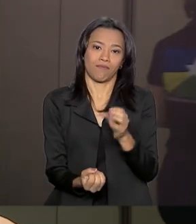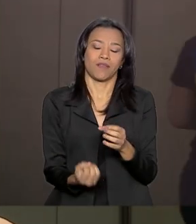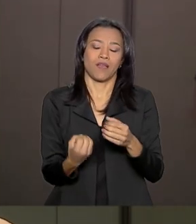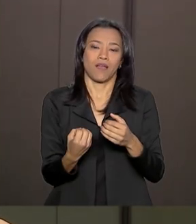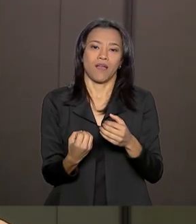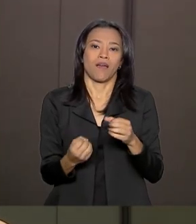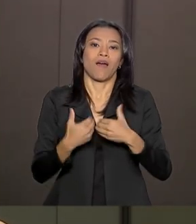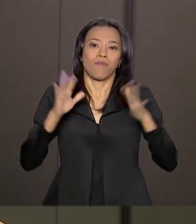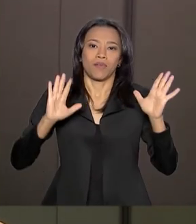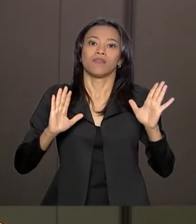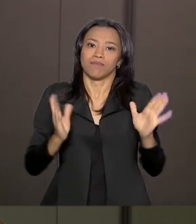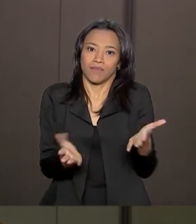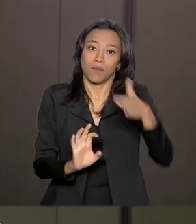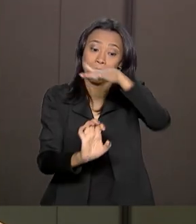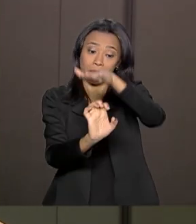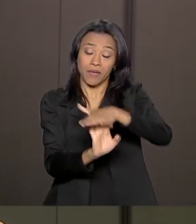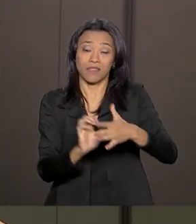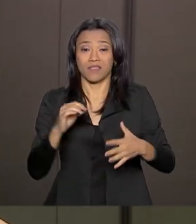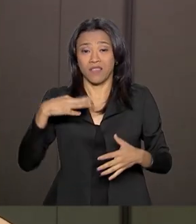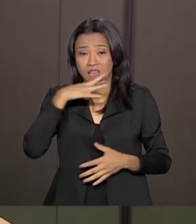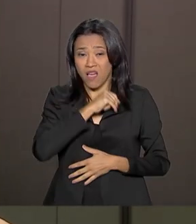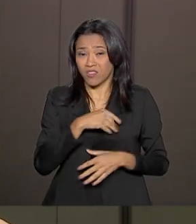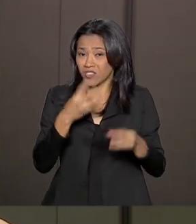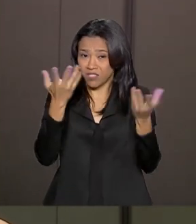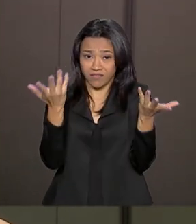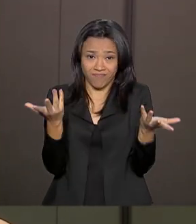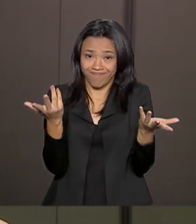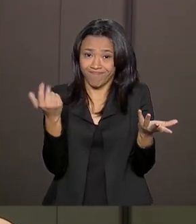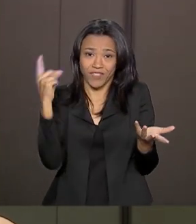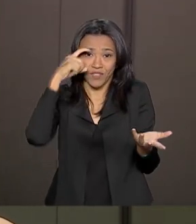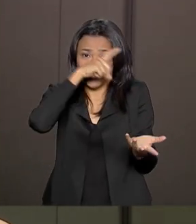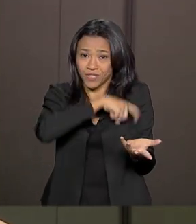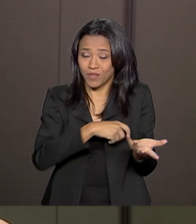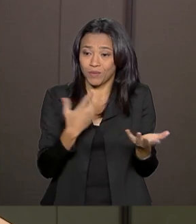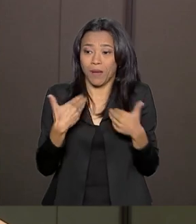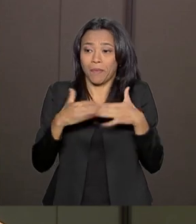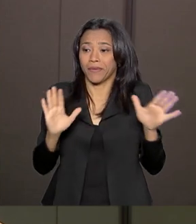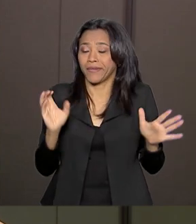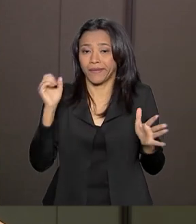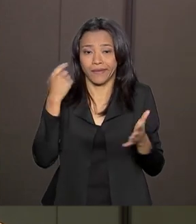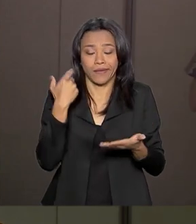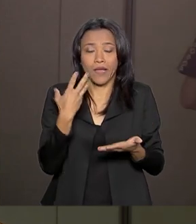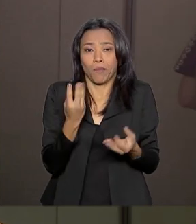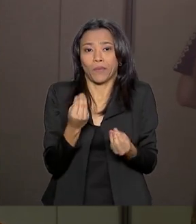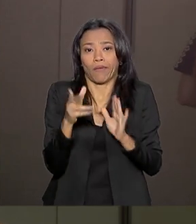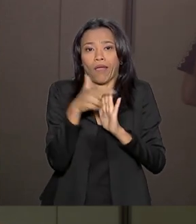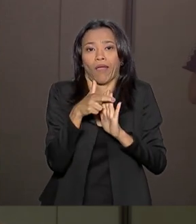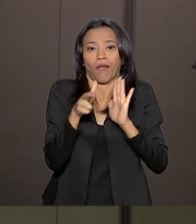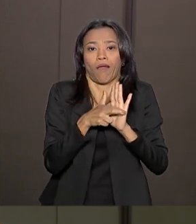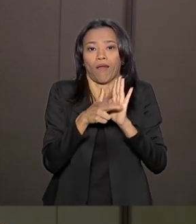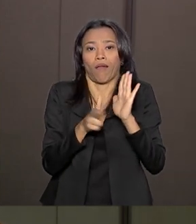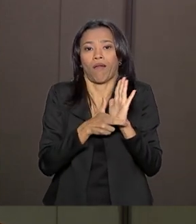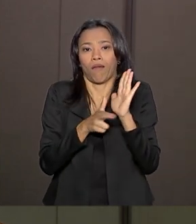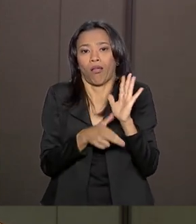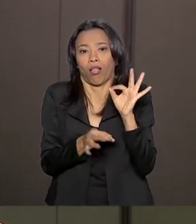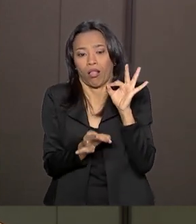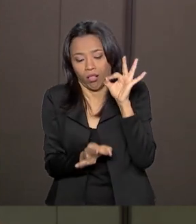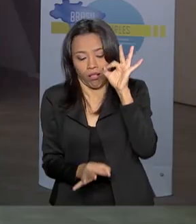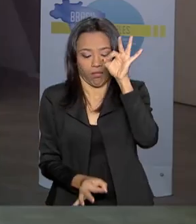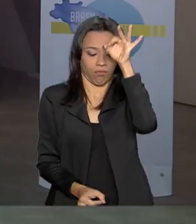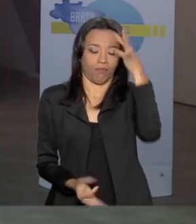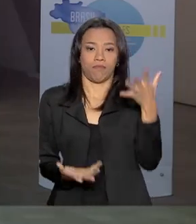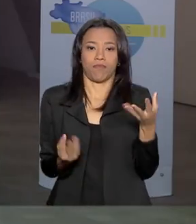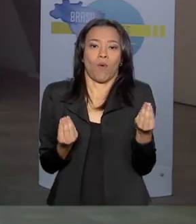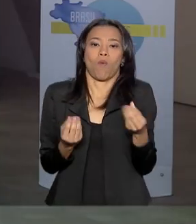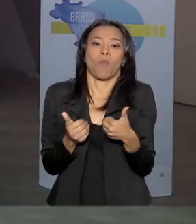sentem muito prejudicados com a burocracia, com as dificuldades existentes para iniciar um negócio.